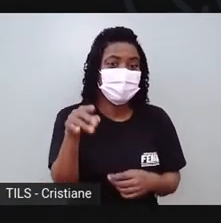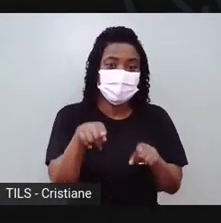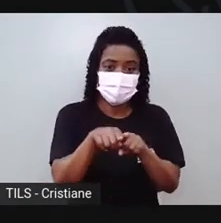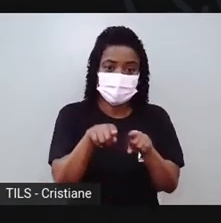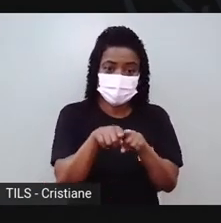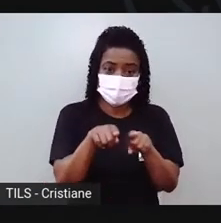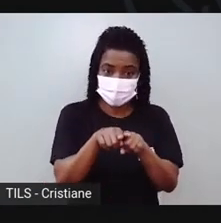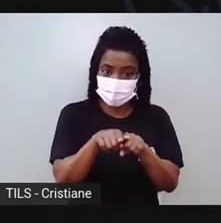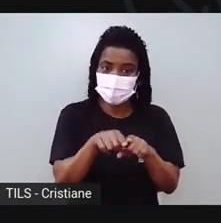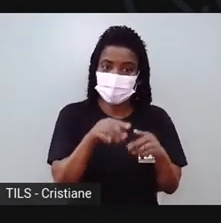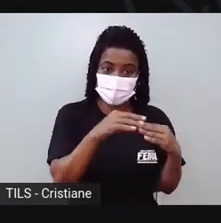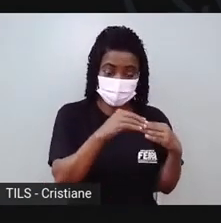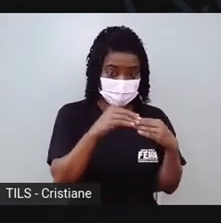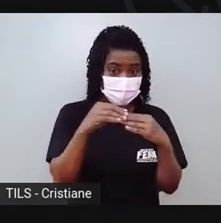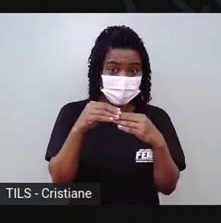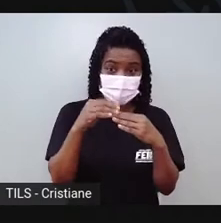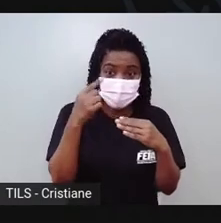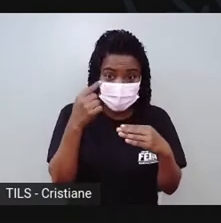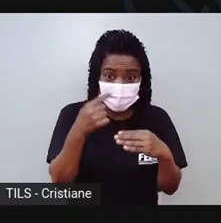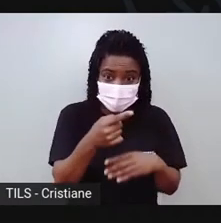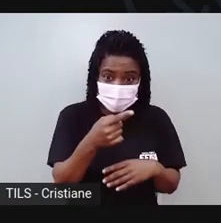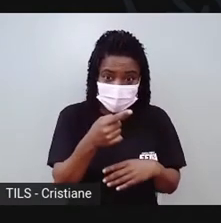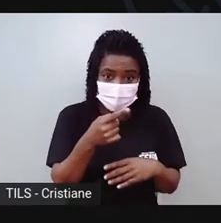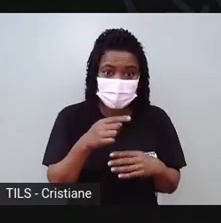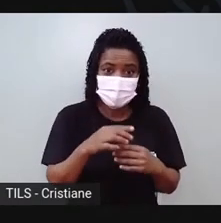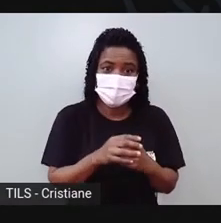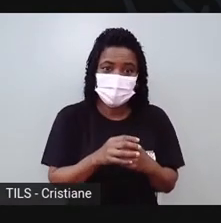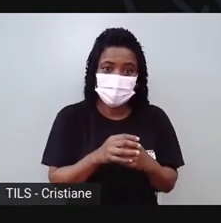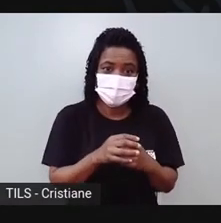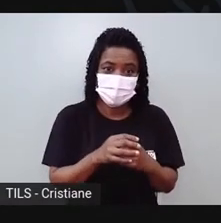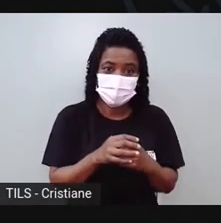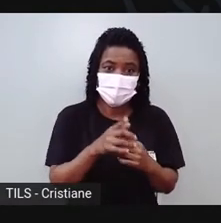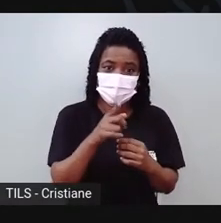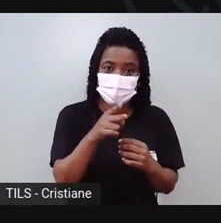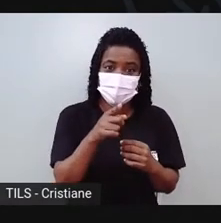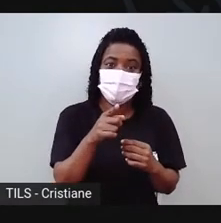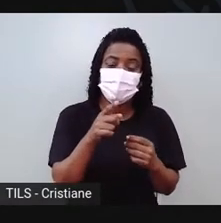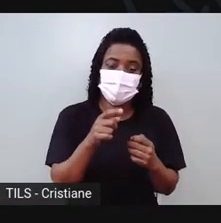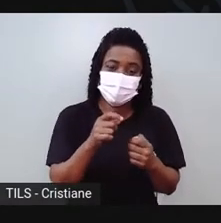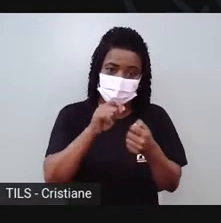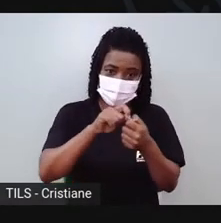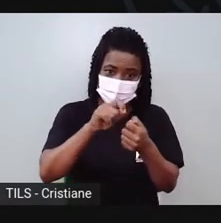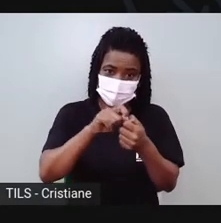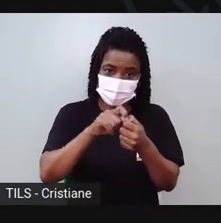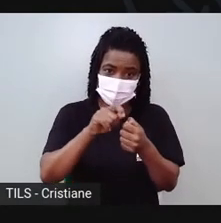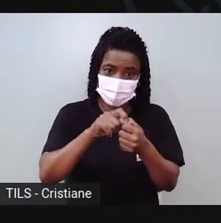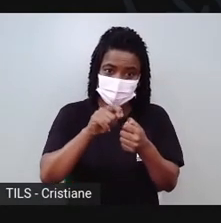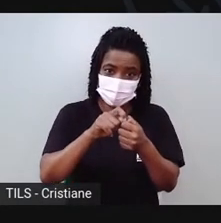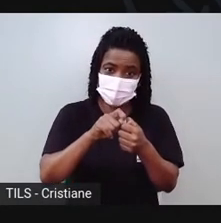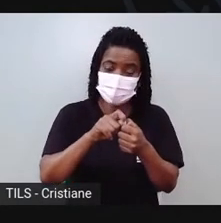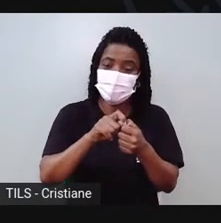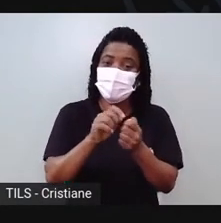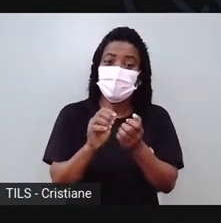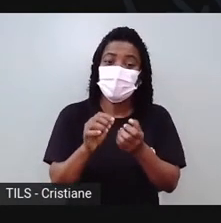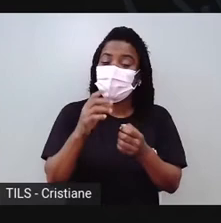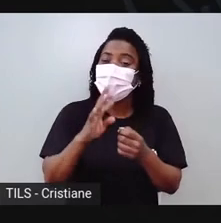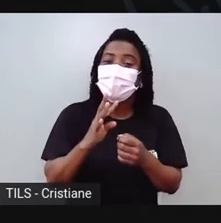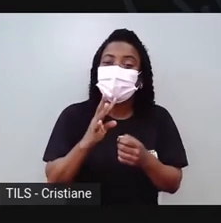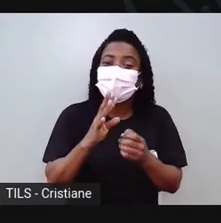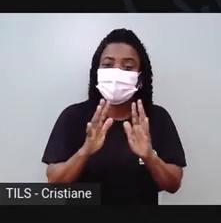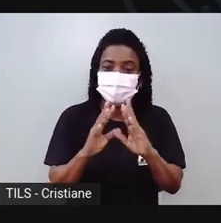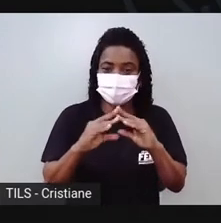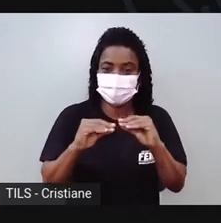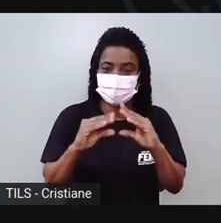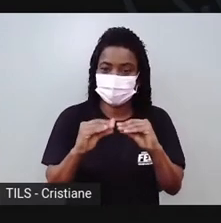isso aqui pra mostrar, ó. Sabe essas pecinhas que a gente usa pra cortar massinha de modelar? Quem